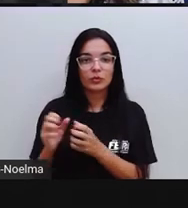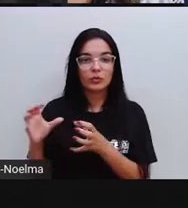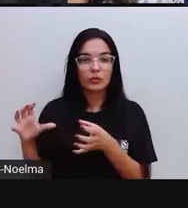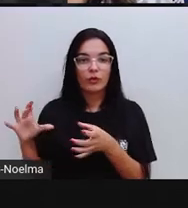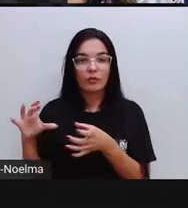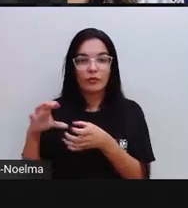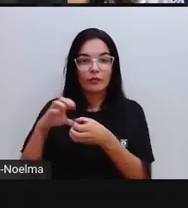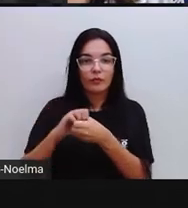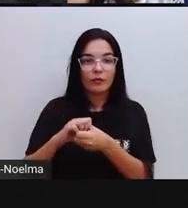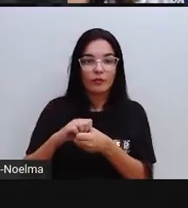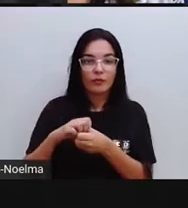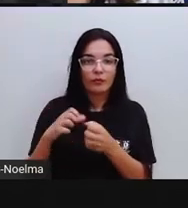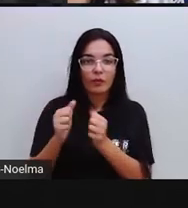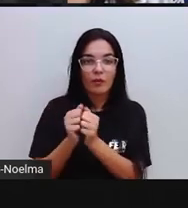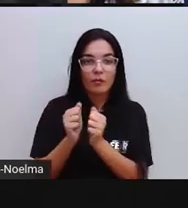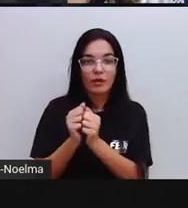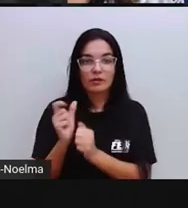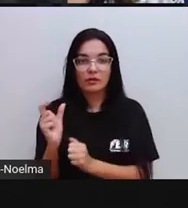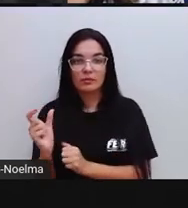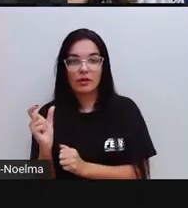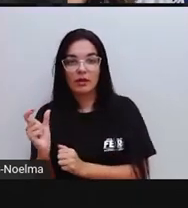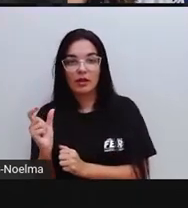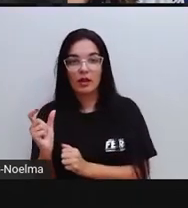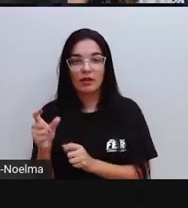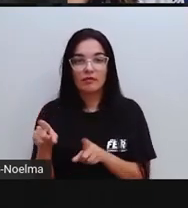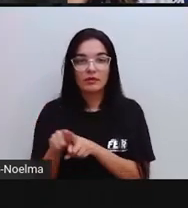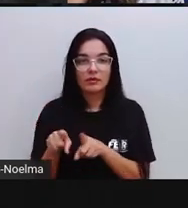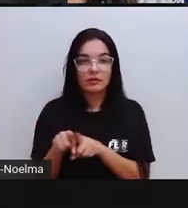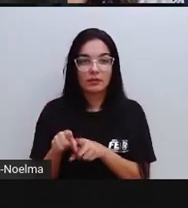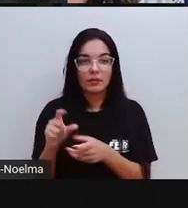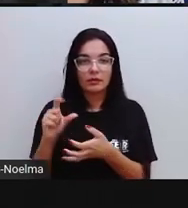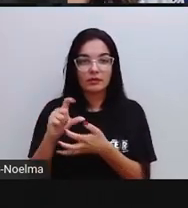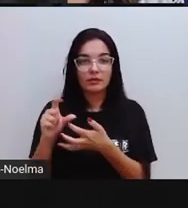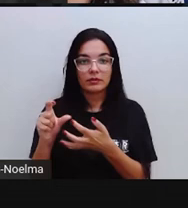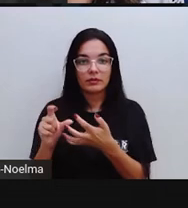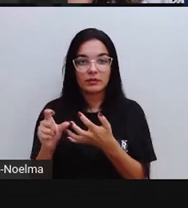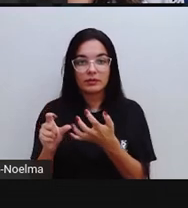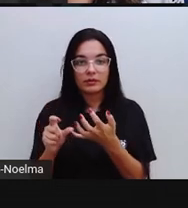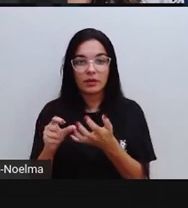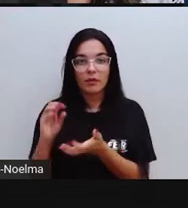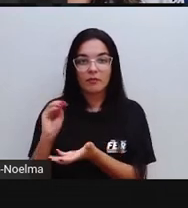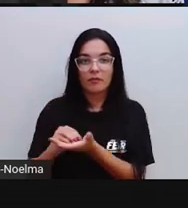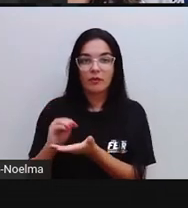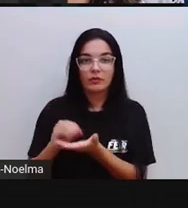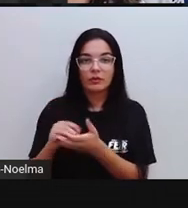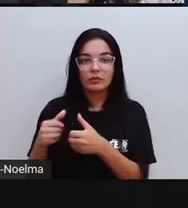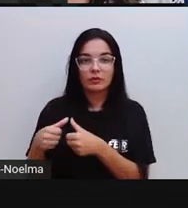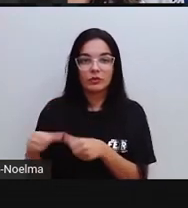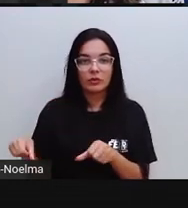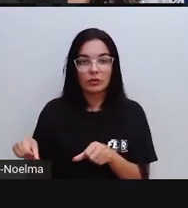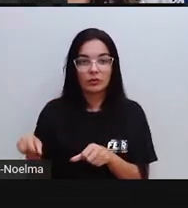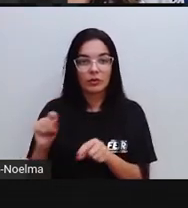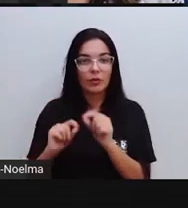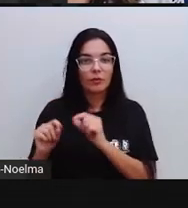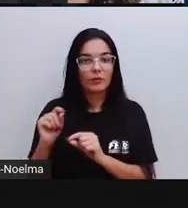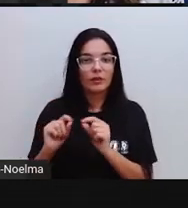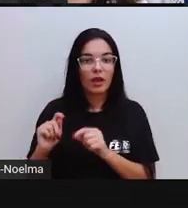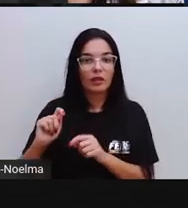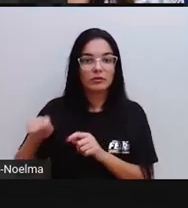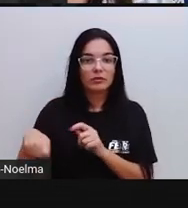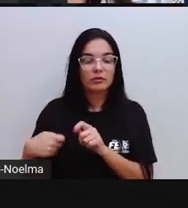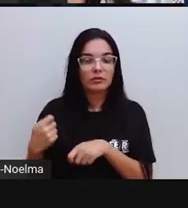Com as sílabas que estão faltando. Então, olha lá, que sílaba será essa?